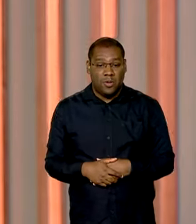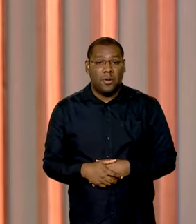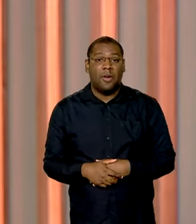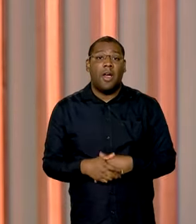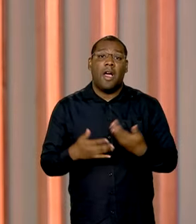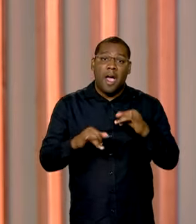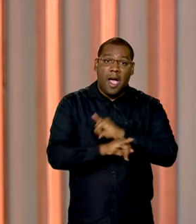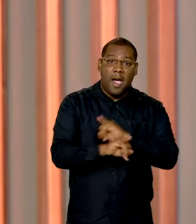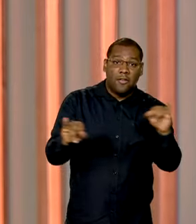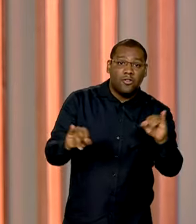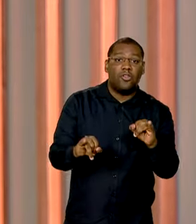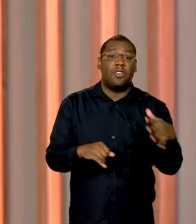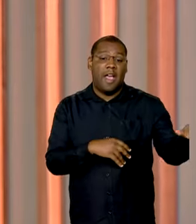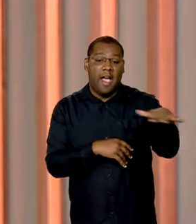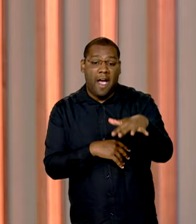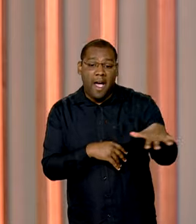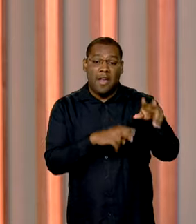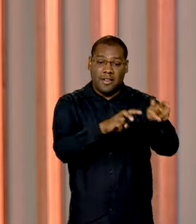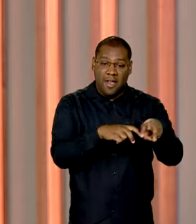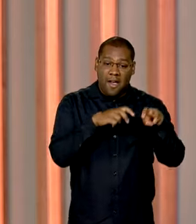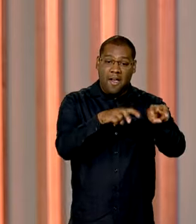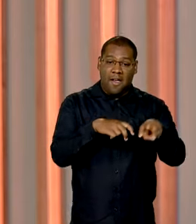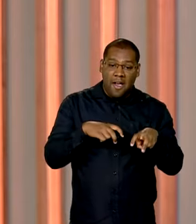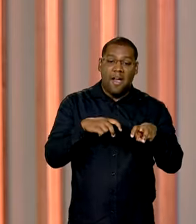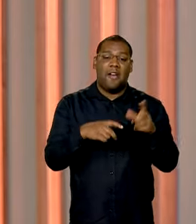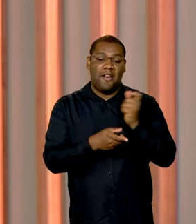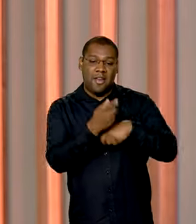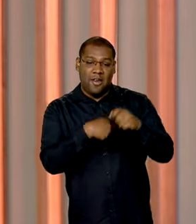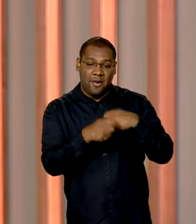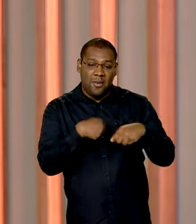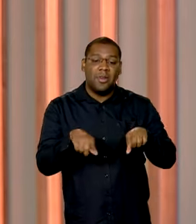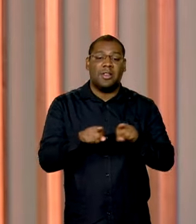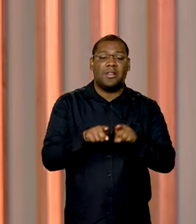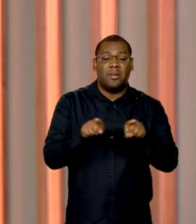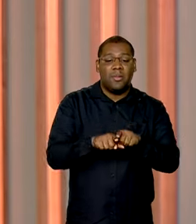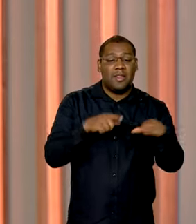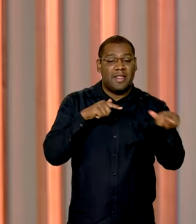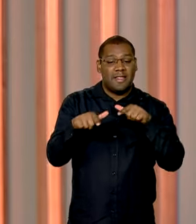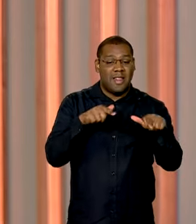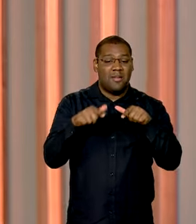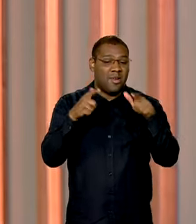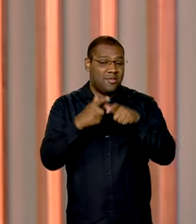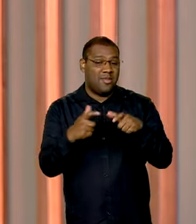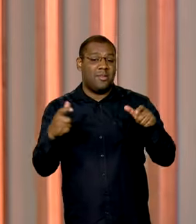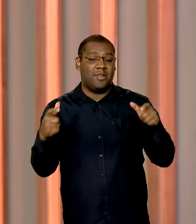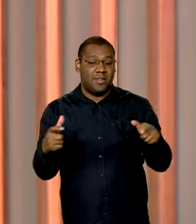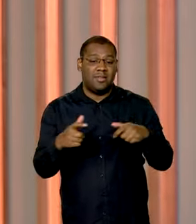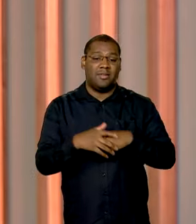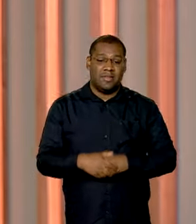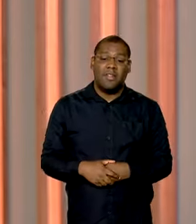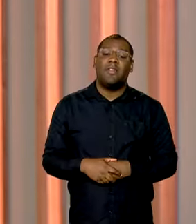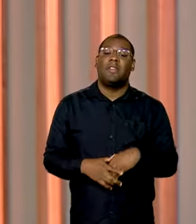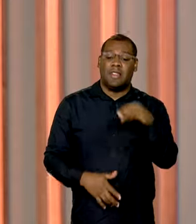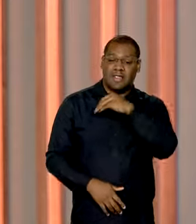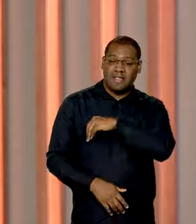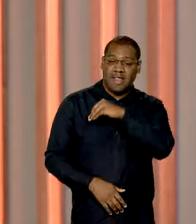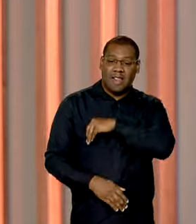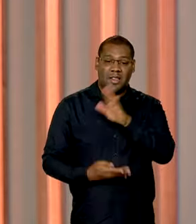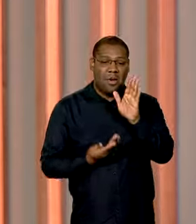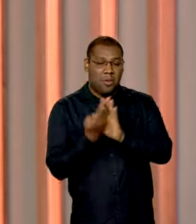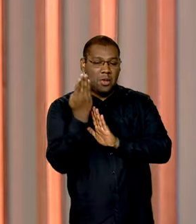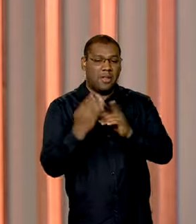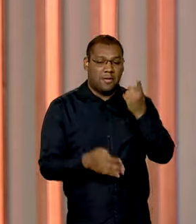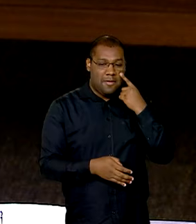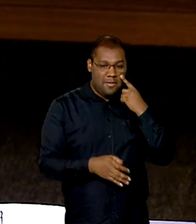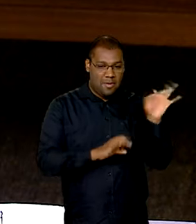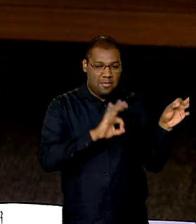novos mercados para o agronegócio e destacou a geração de empregos no país e o crescimento dos salários. Veja o trecho dessa